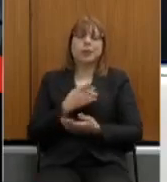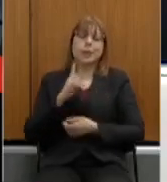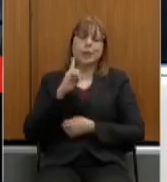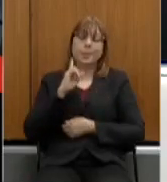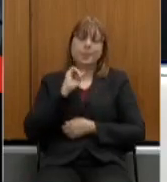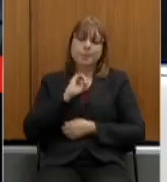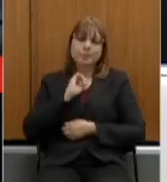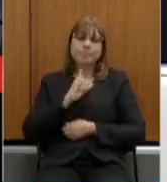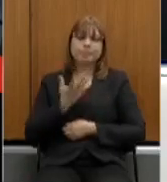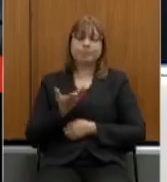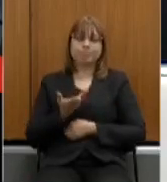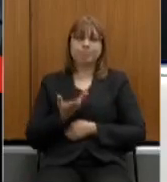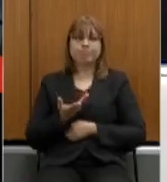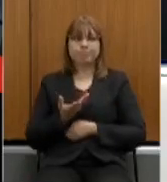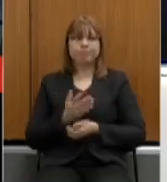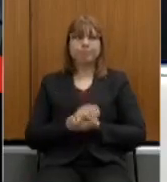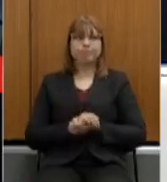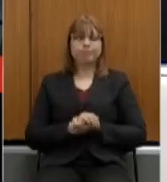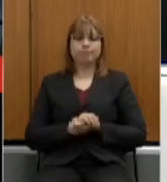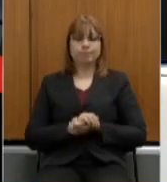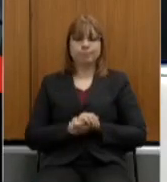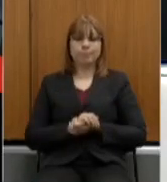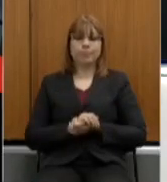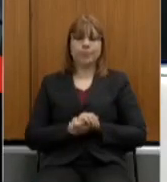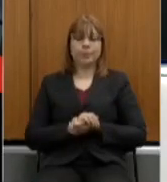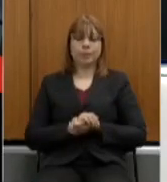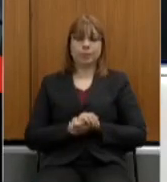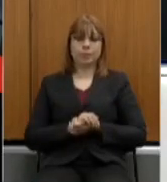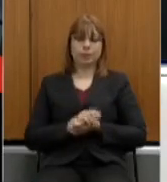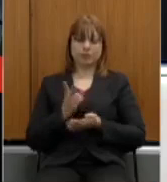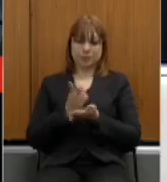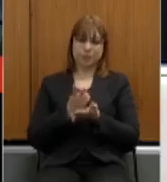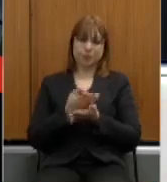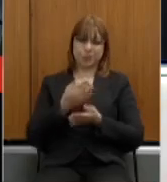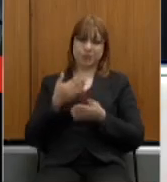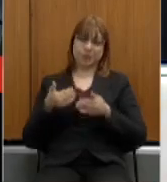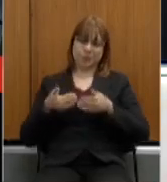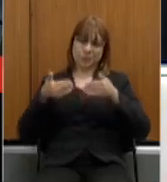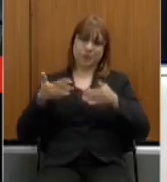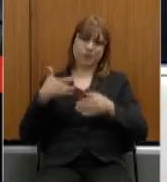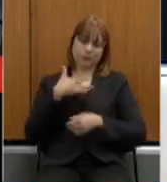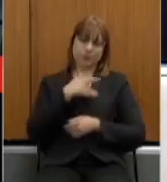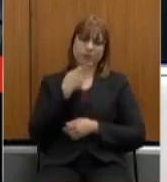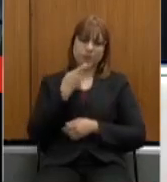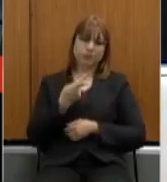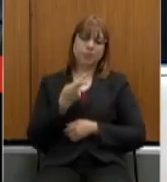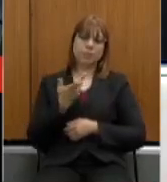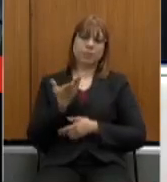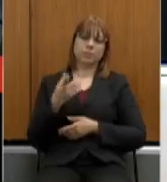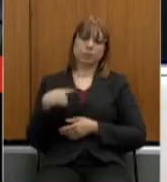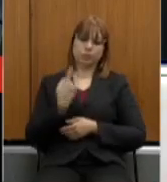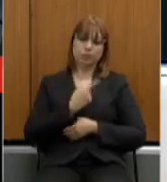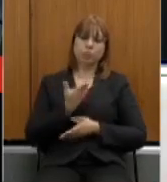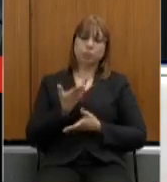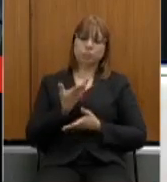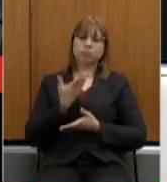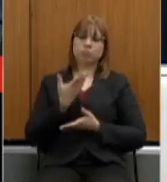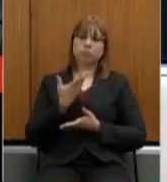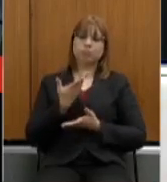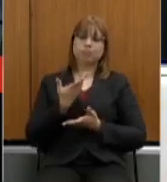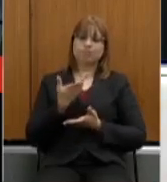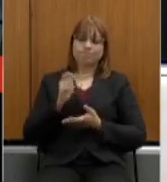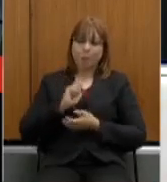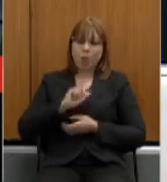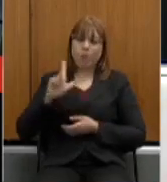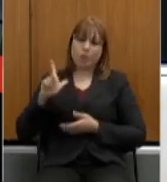um ponto de alta como tem dito o próprio Ministério da Saúde nas infecções portanto isso nos preocupa